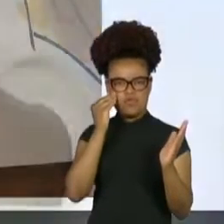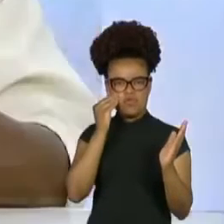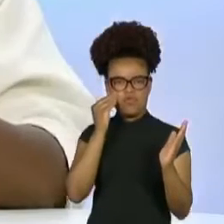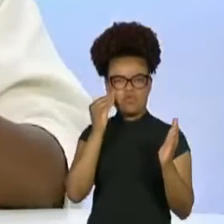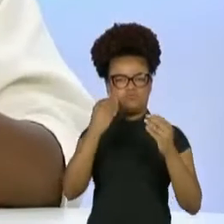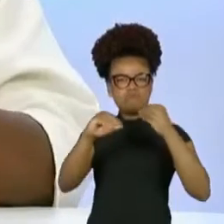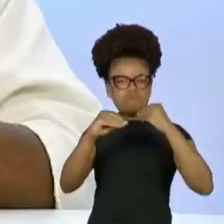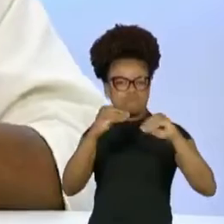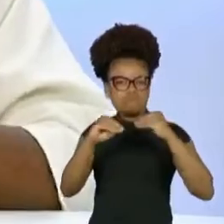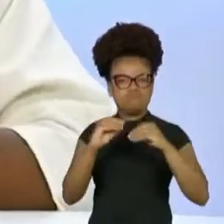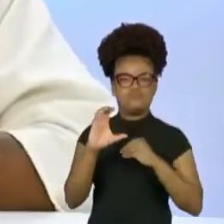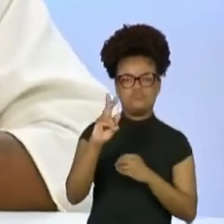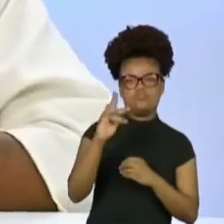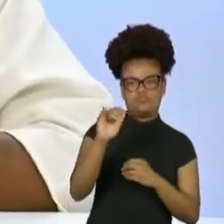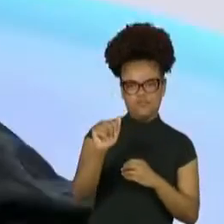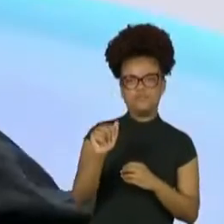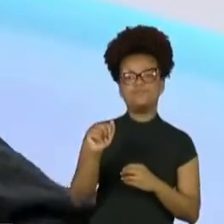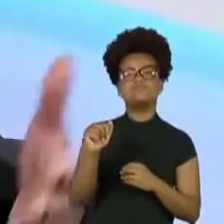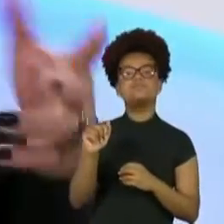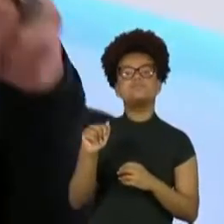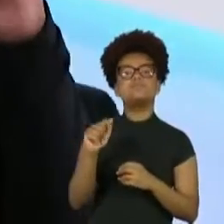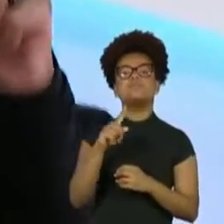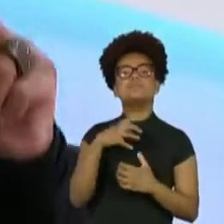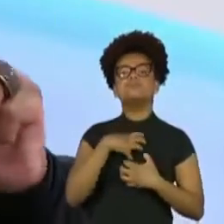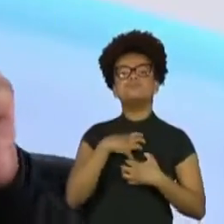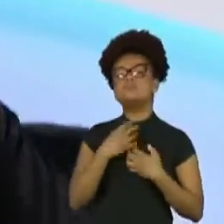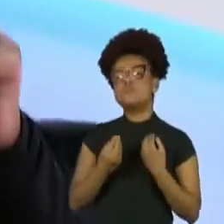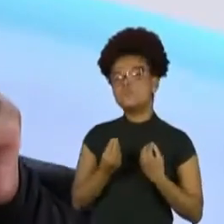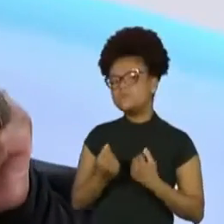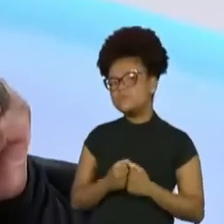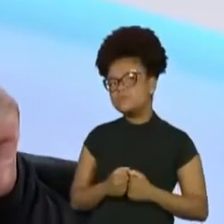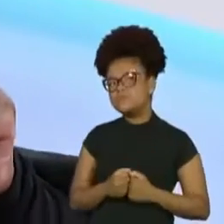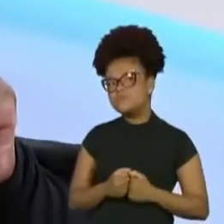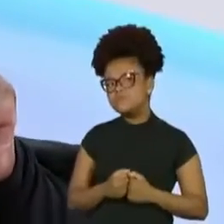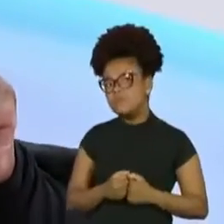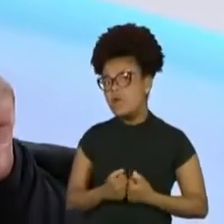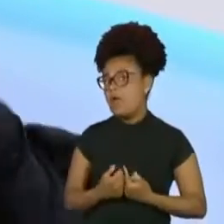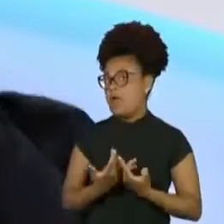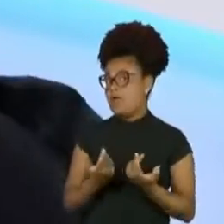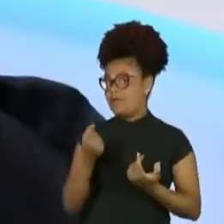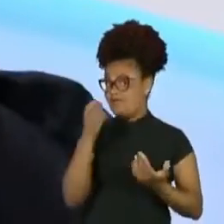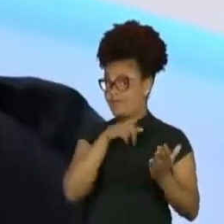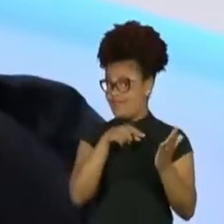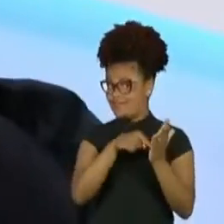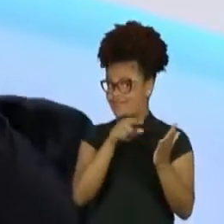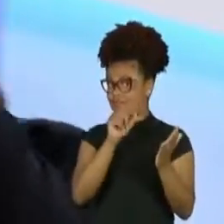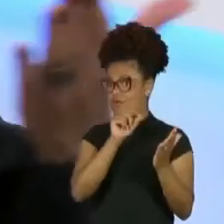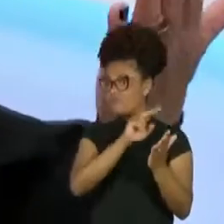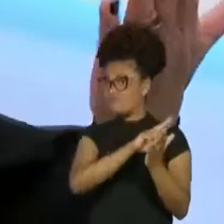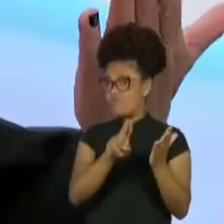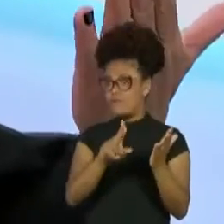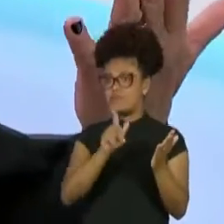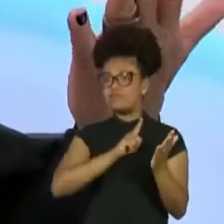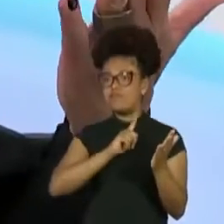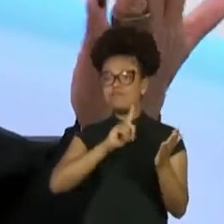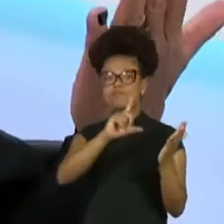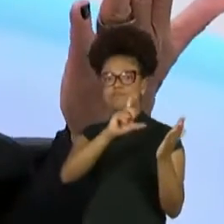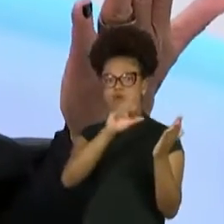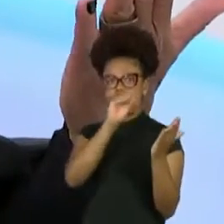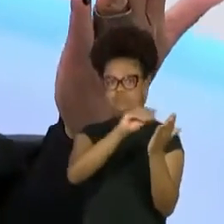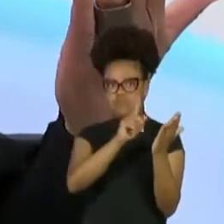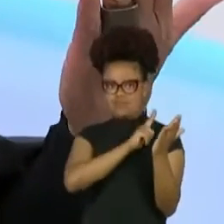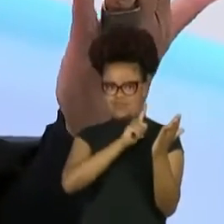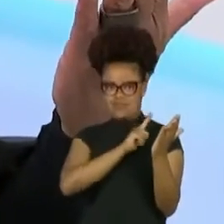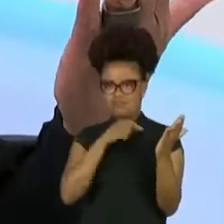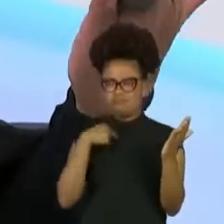continuou? Foi interessante, porque tinha nota e tinha uma foto. A minha primeira reação foi, Gente, mas eu estou